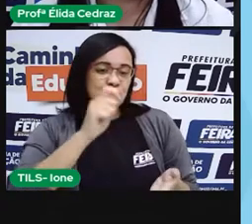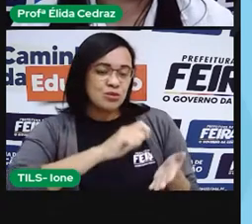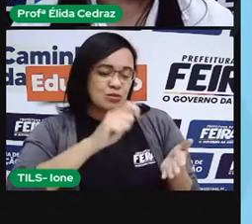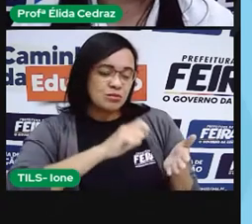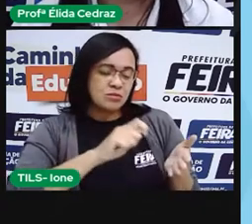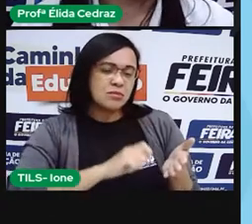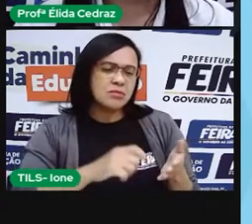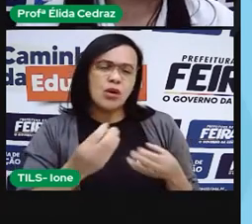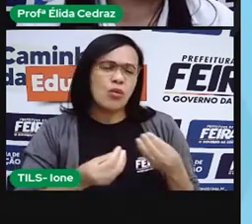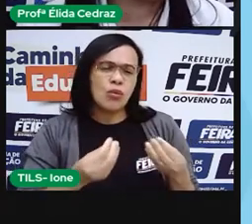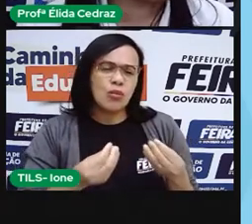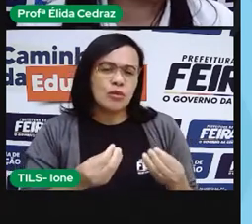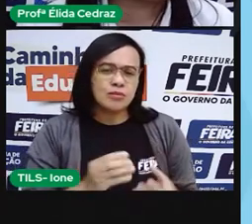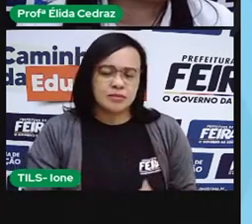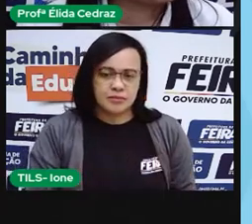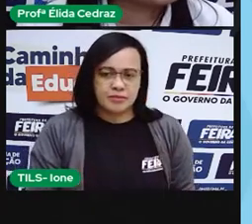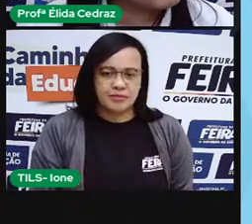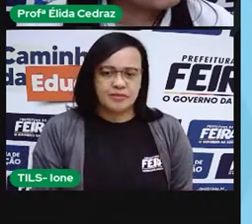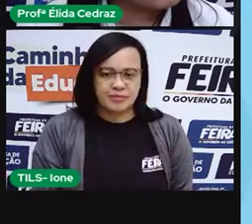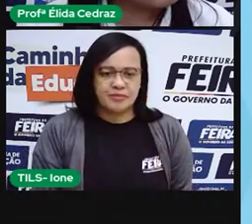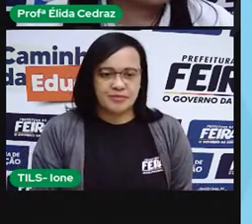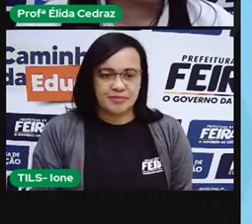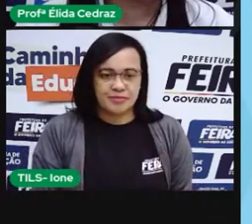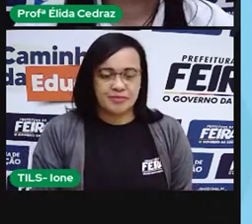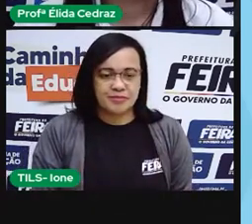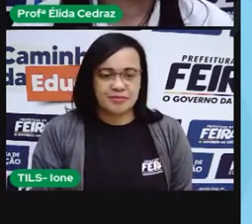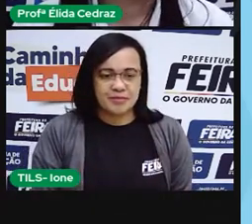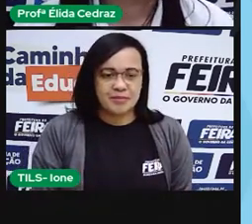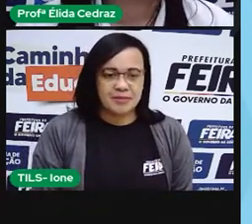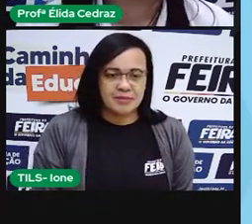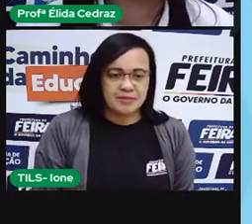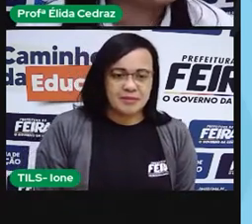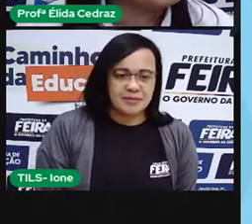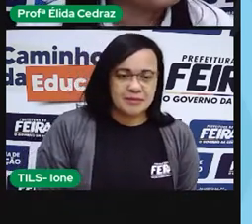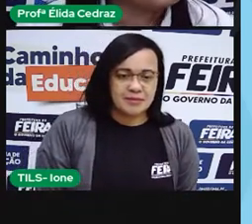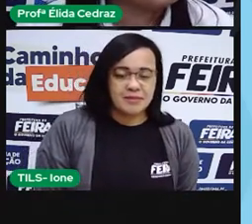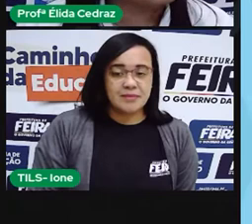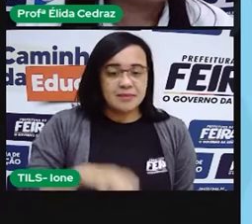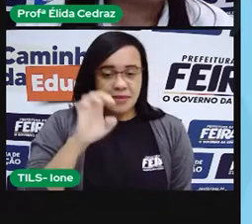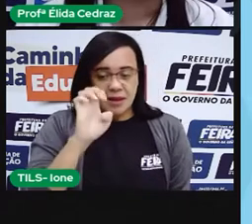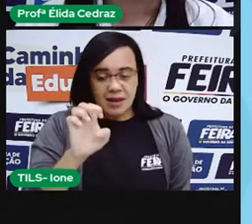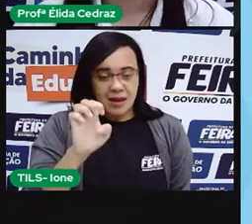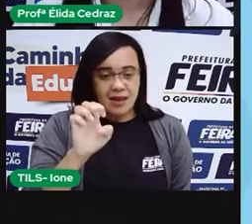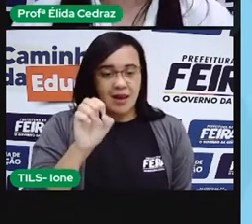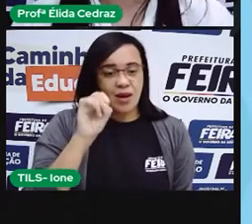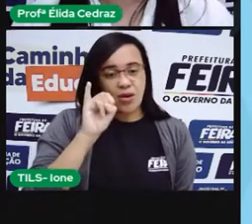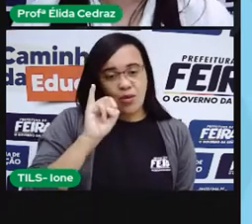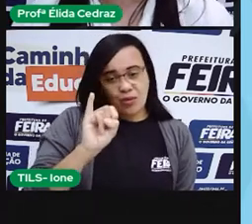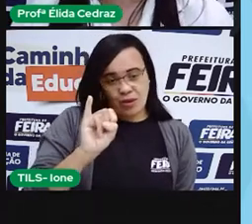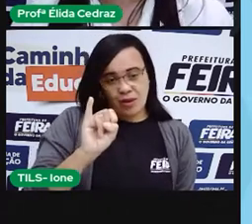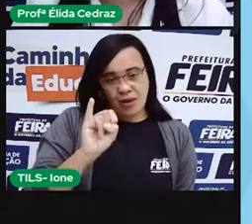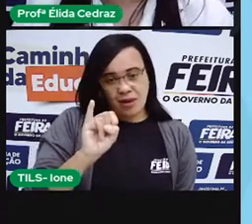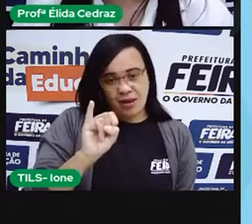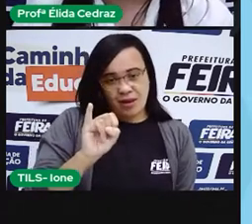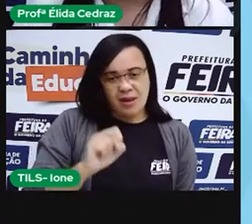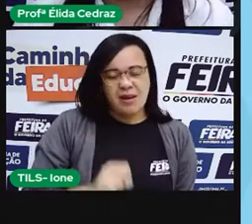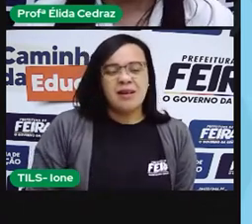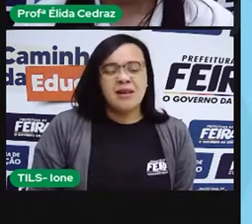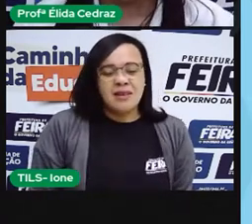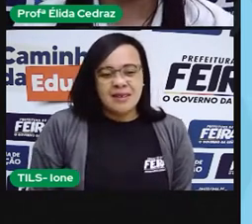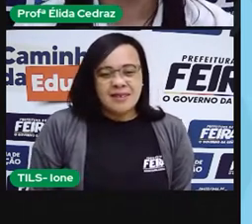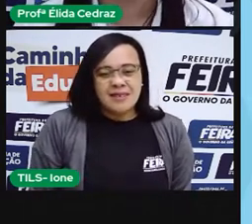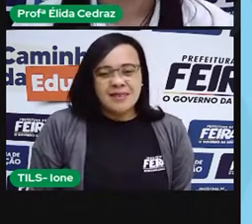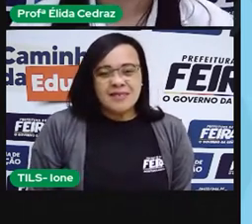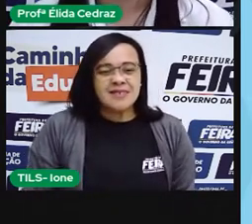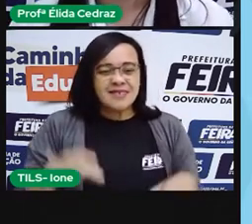tomate? Tomate ou tomate? Abacate. Muito bem.